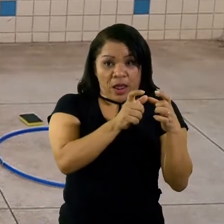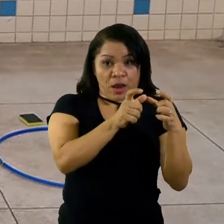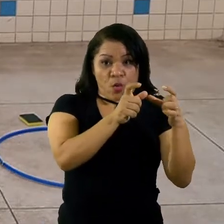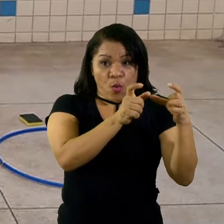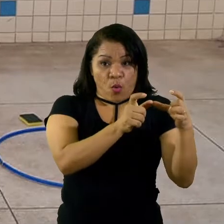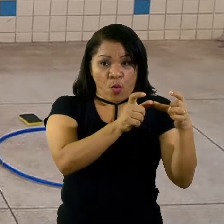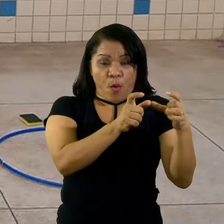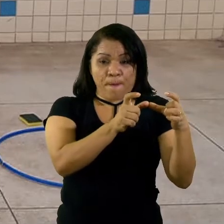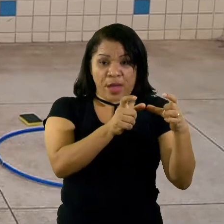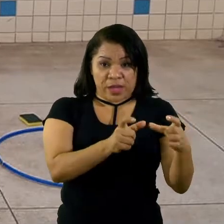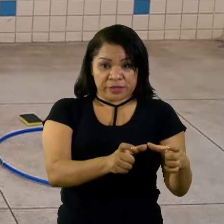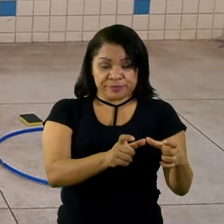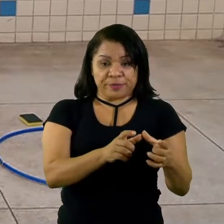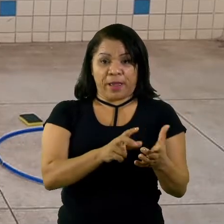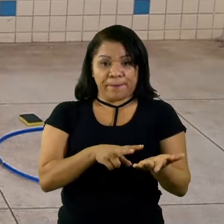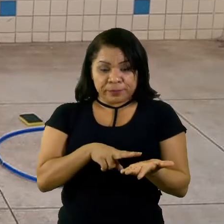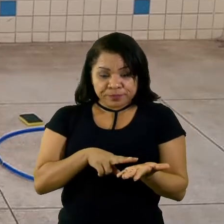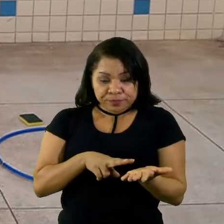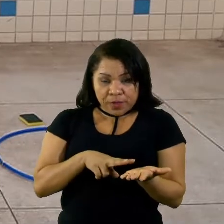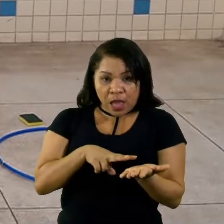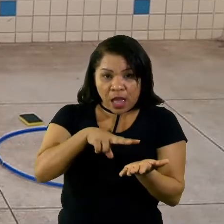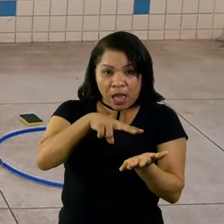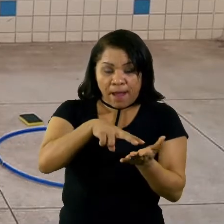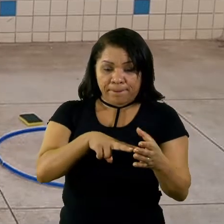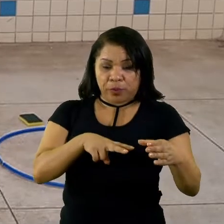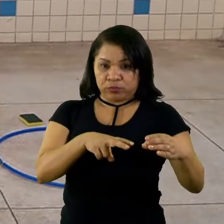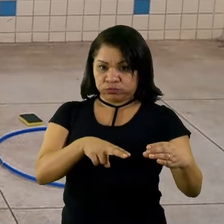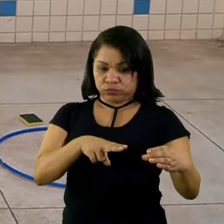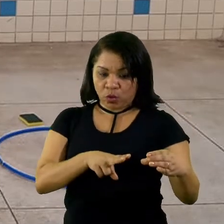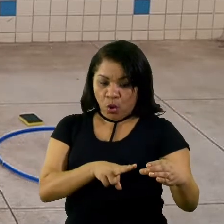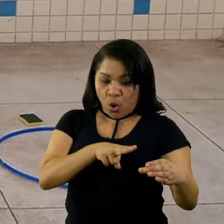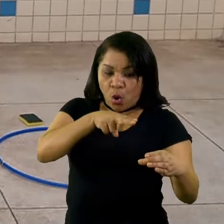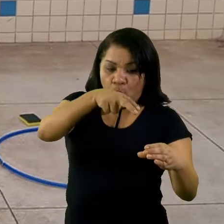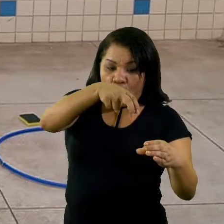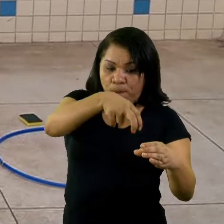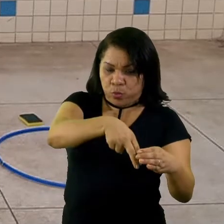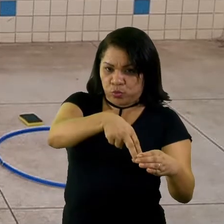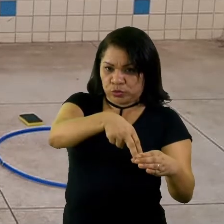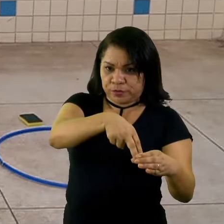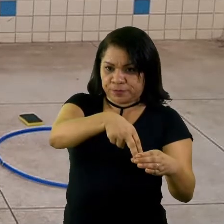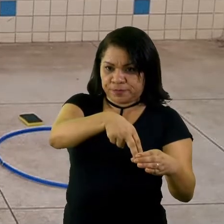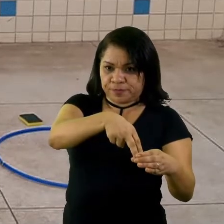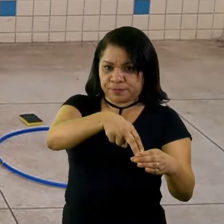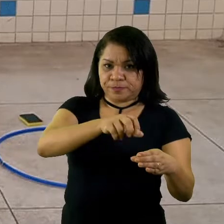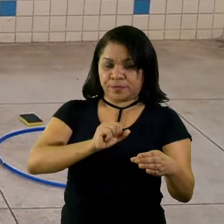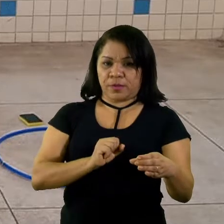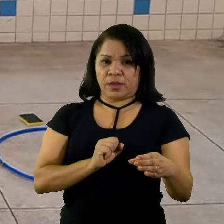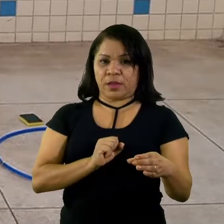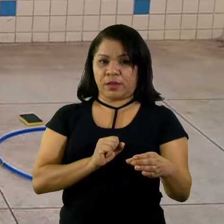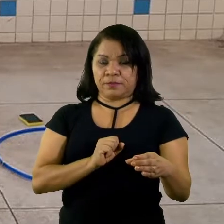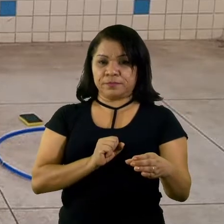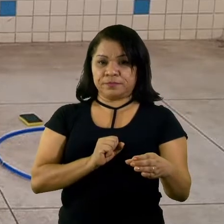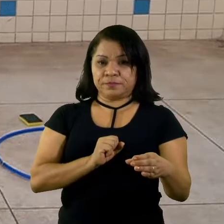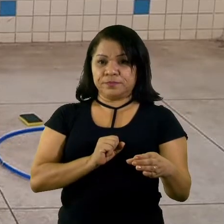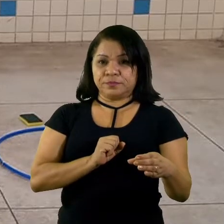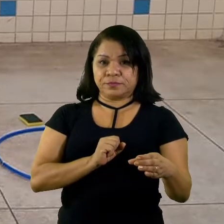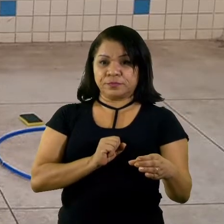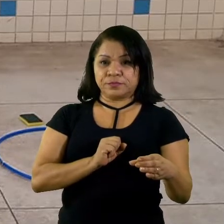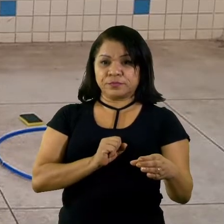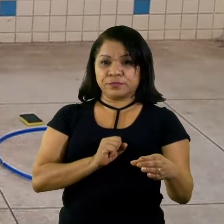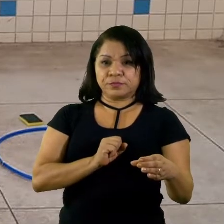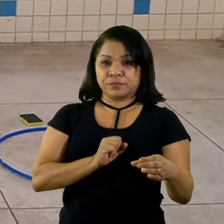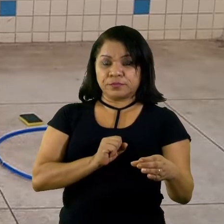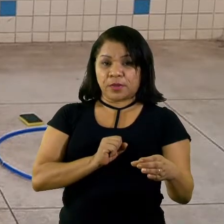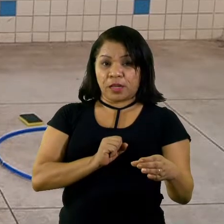pule dentro do arco e passe o objeto para o outro lado. No nosso caso, o objeto está do lado